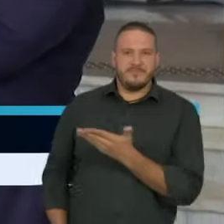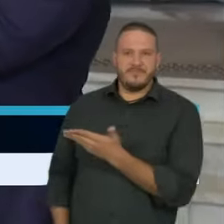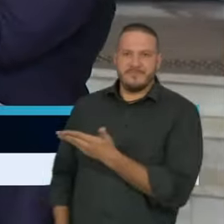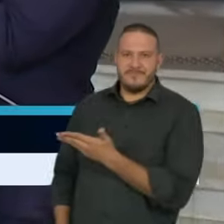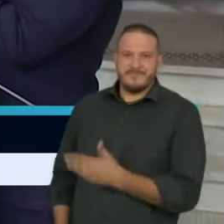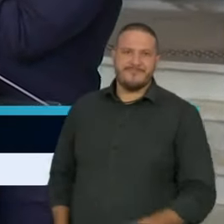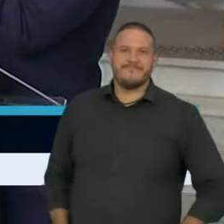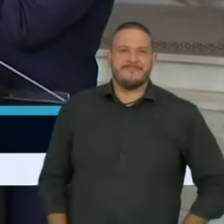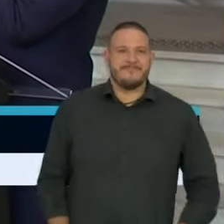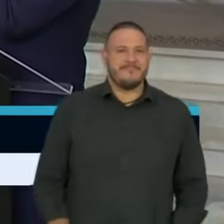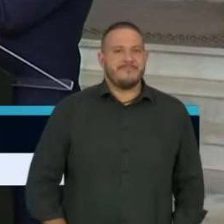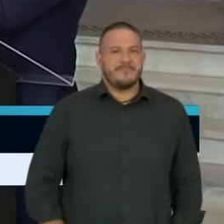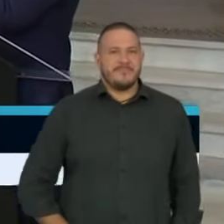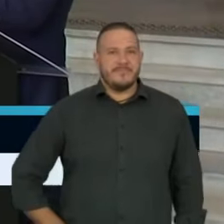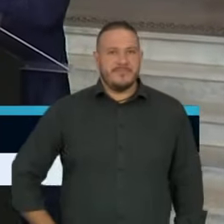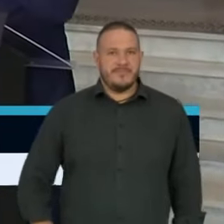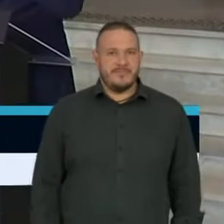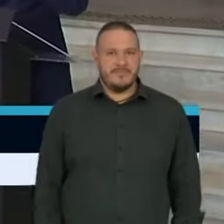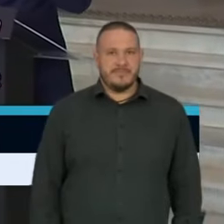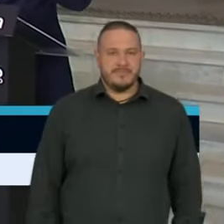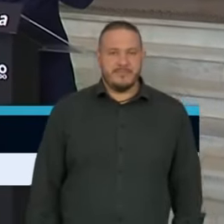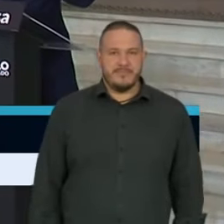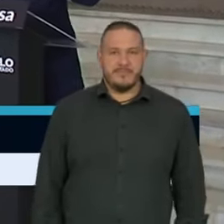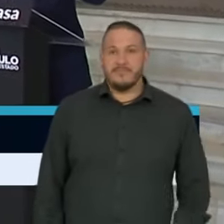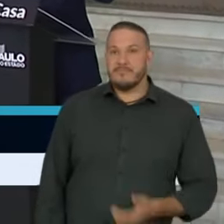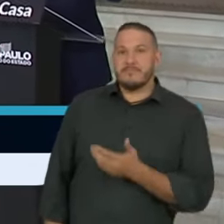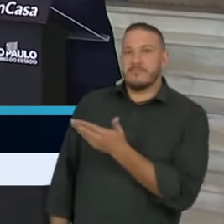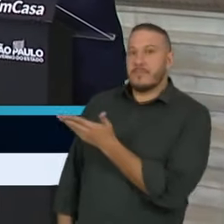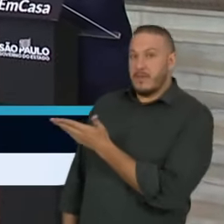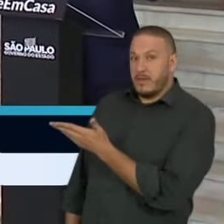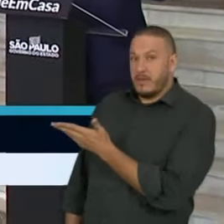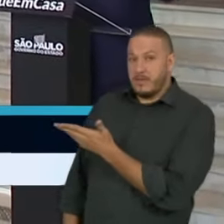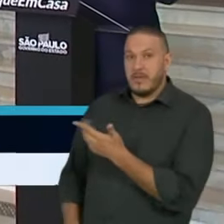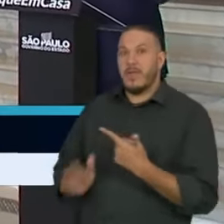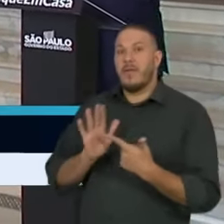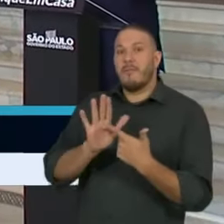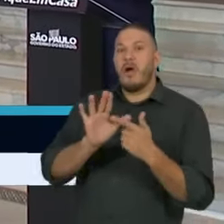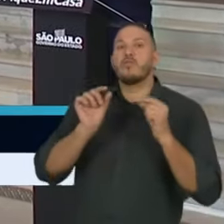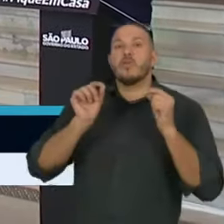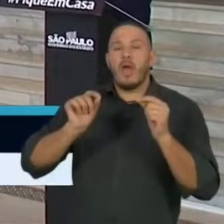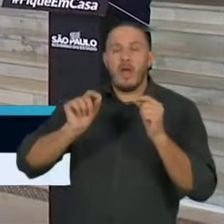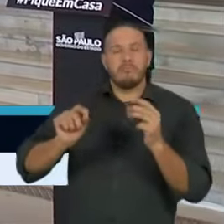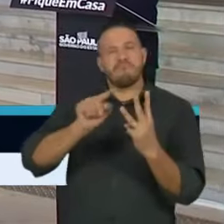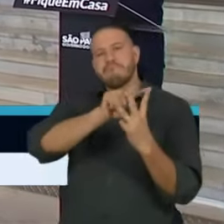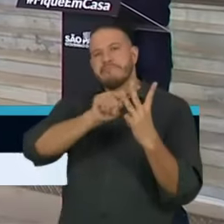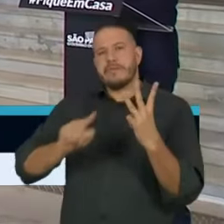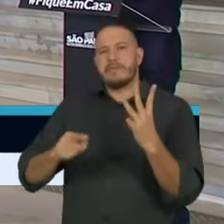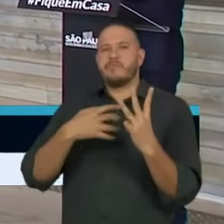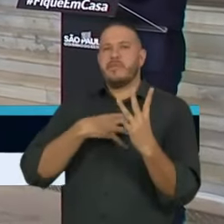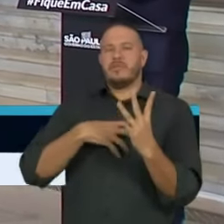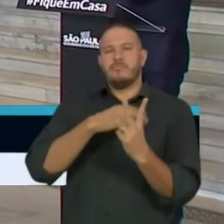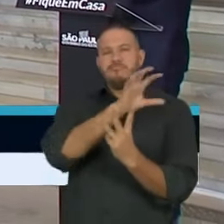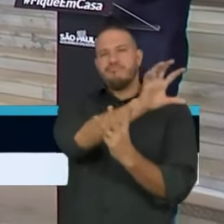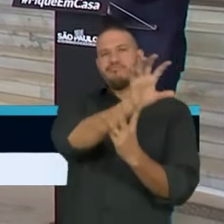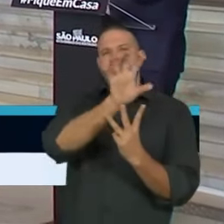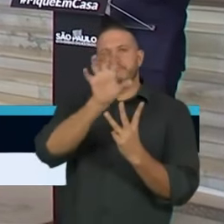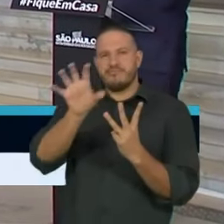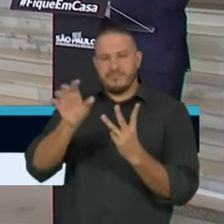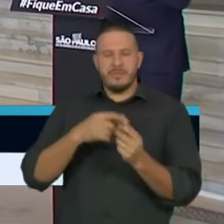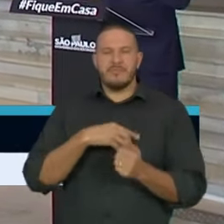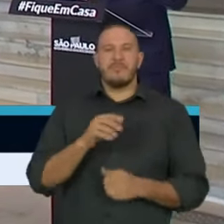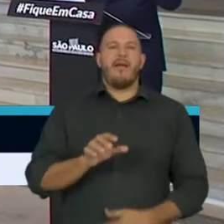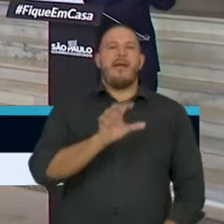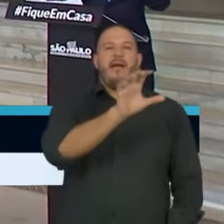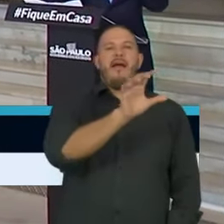Bem, essas medidas, elas nos permitem olhar para três cenários. cenários, eu coloquei ali. Cenário A,